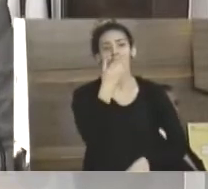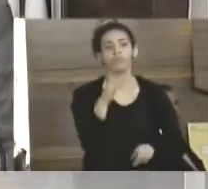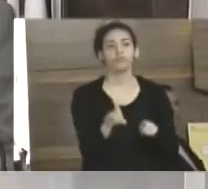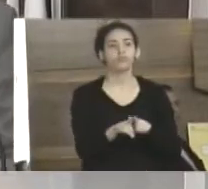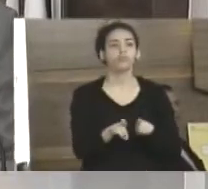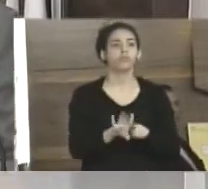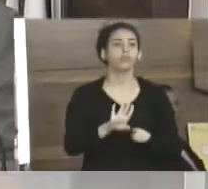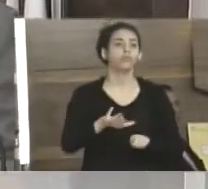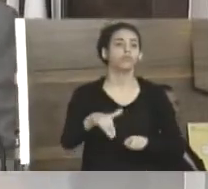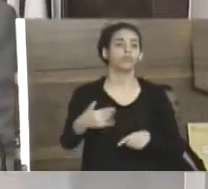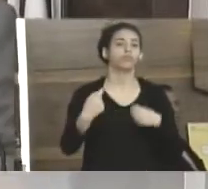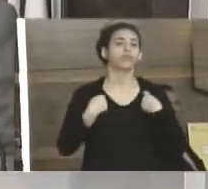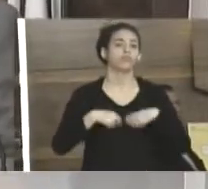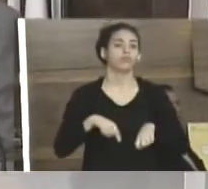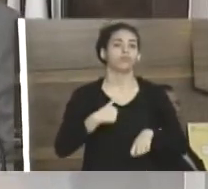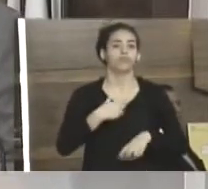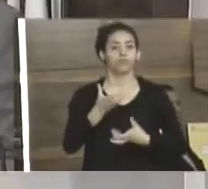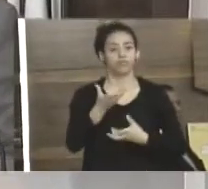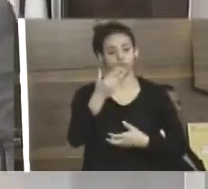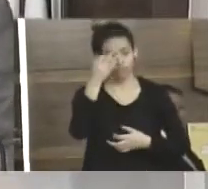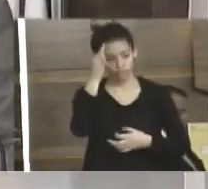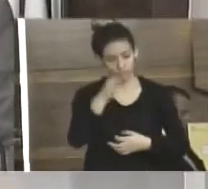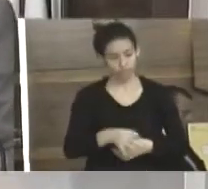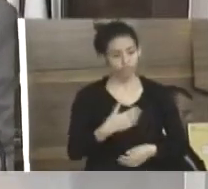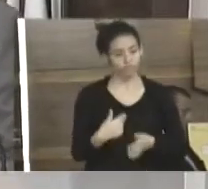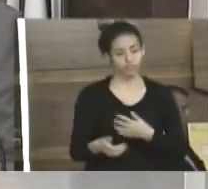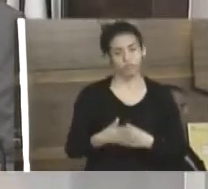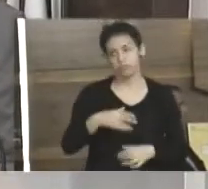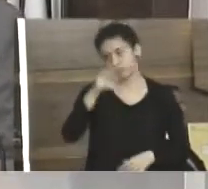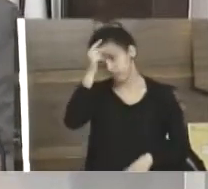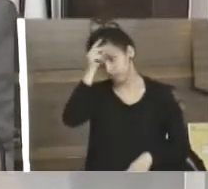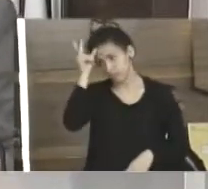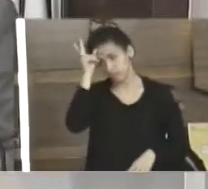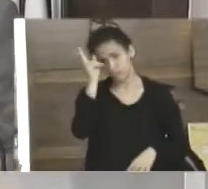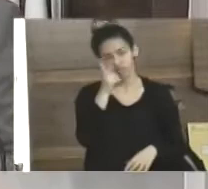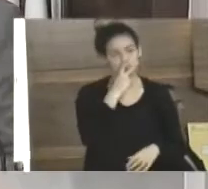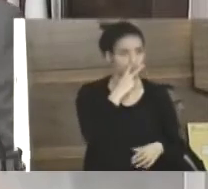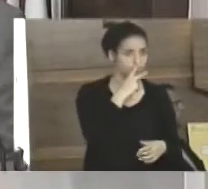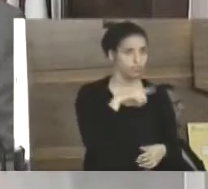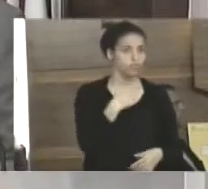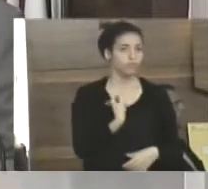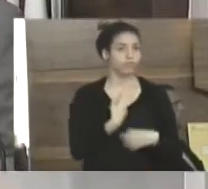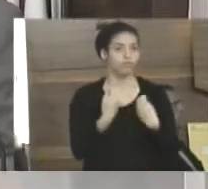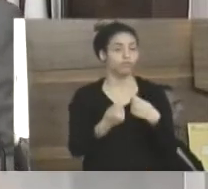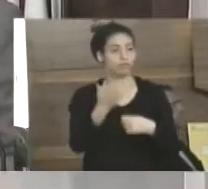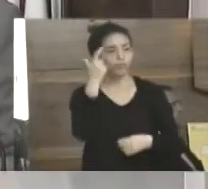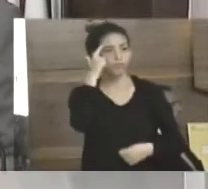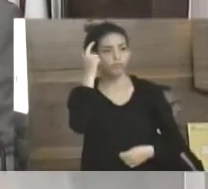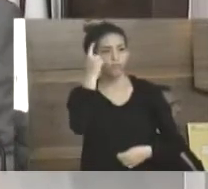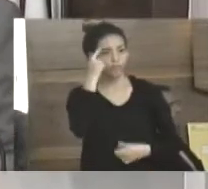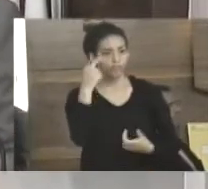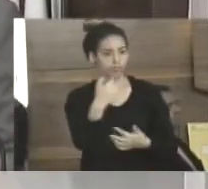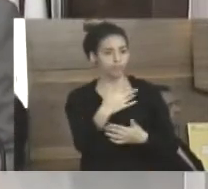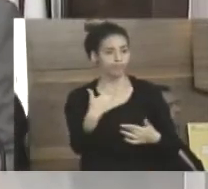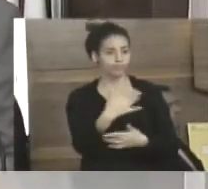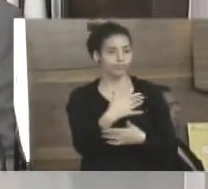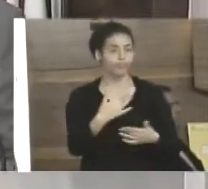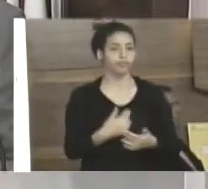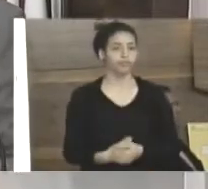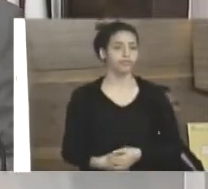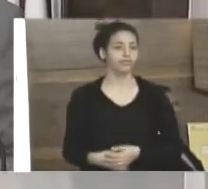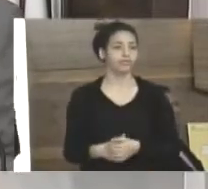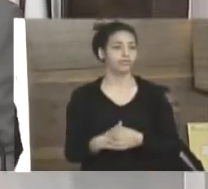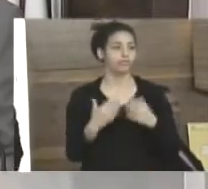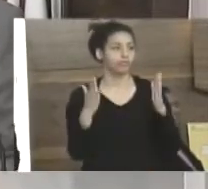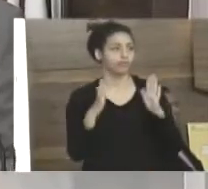darem certo. Eu quero que dê certo. Independente de prefeito A ou B, de partido A, B ou C, a gente tem que pensar na nossa cidade e parar de fazer essa